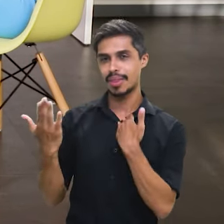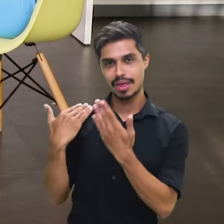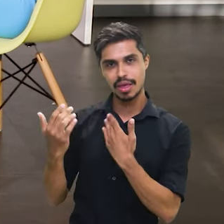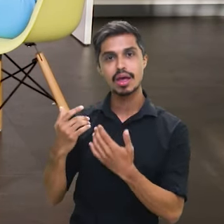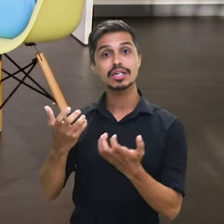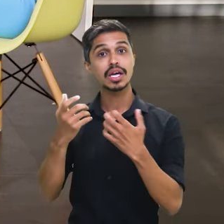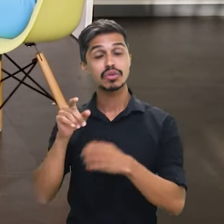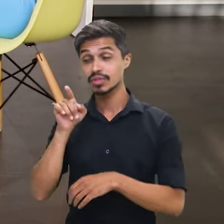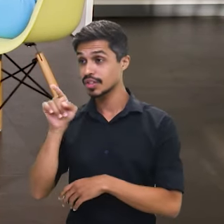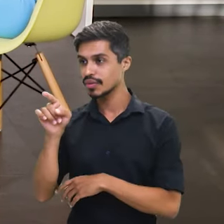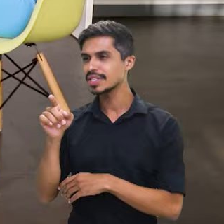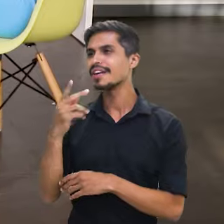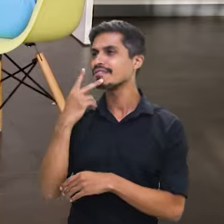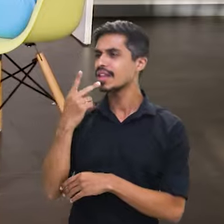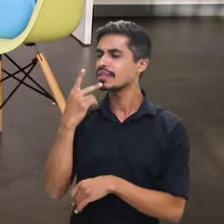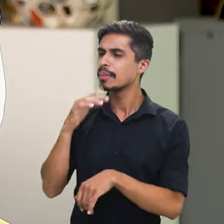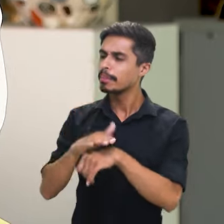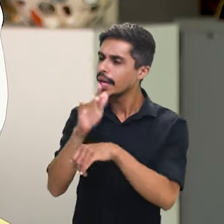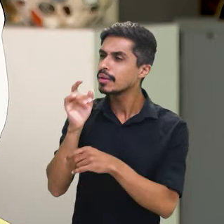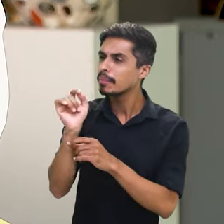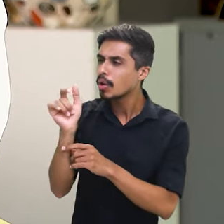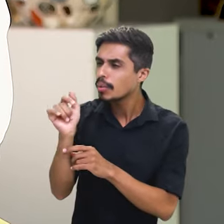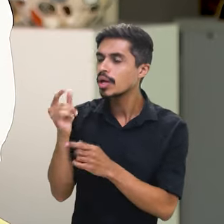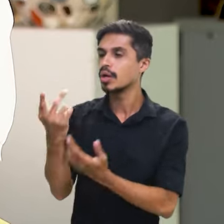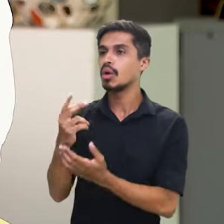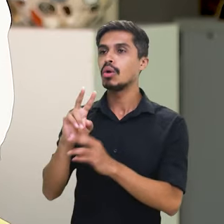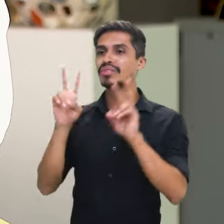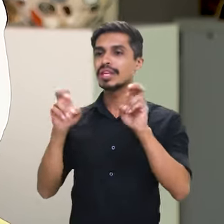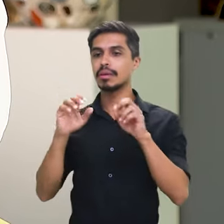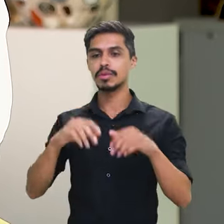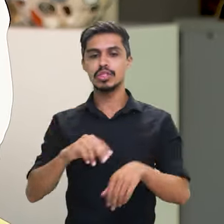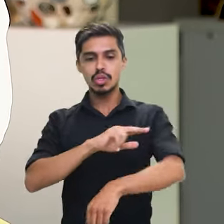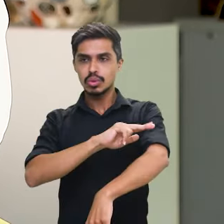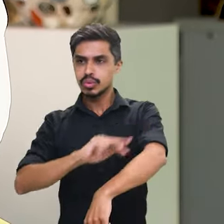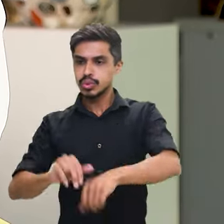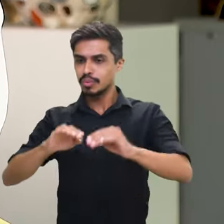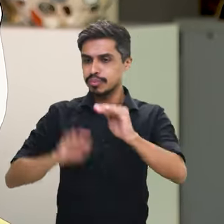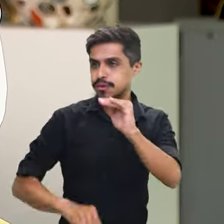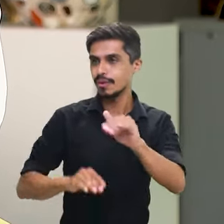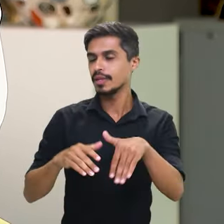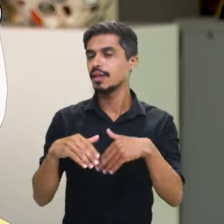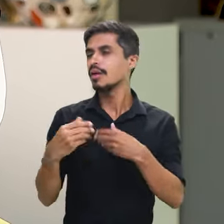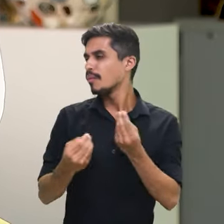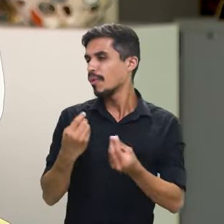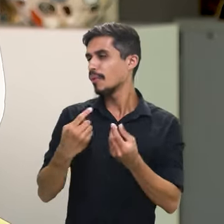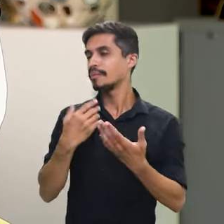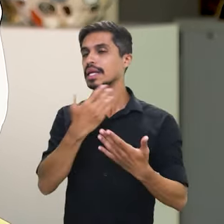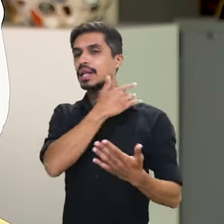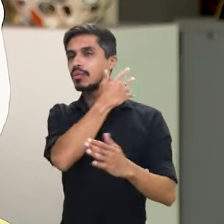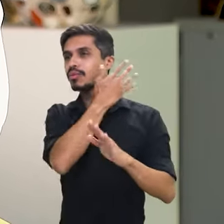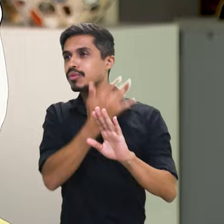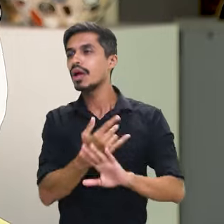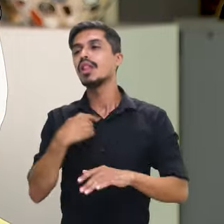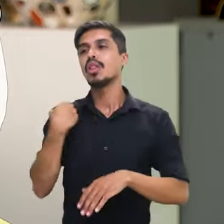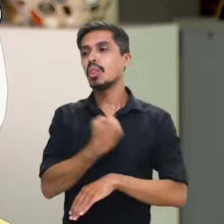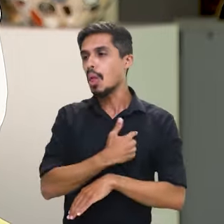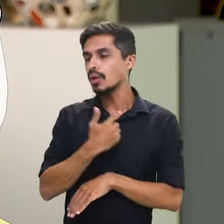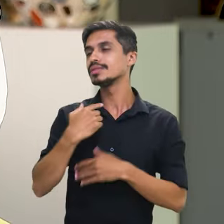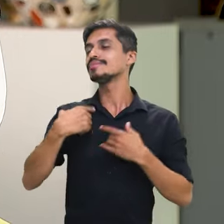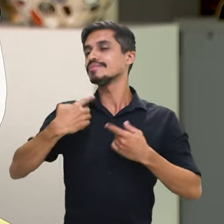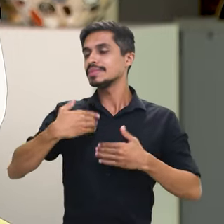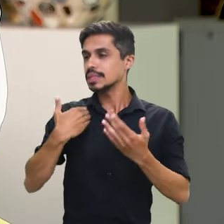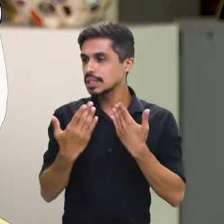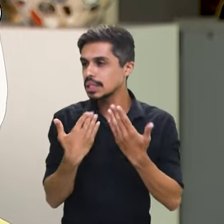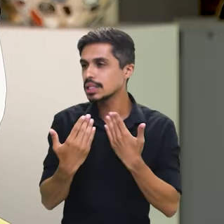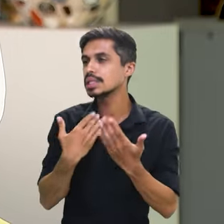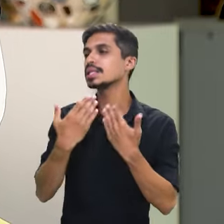a nossa conversa, então. Eu queria que a gente falasse um pouquinho da discussão sobre desigualdade racial. Essa discussão que vem se intensificando aí,